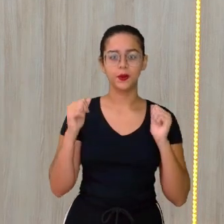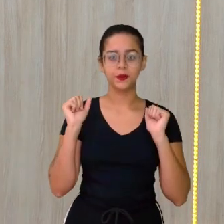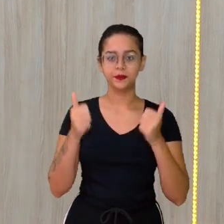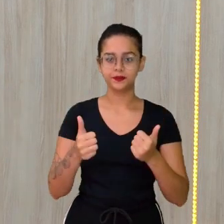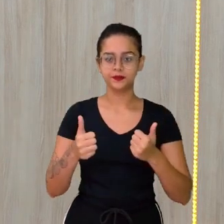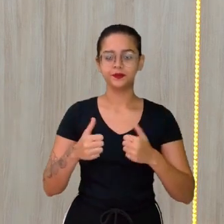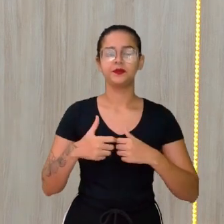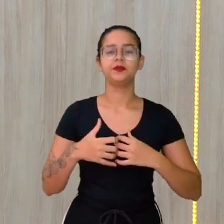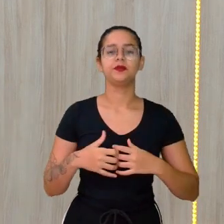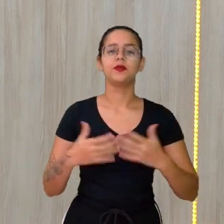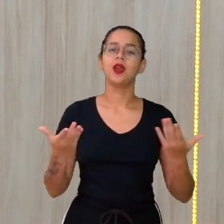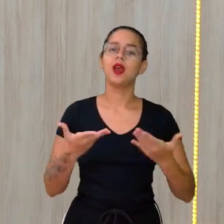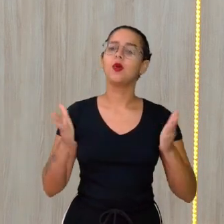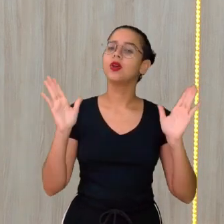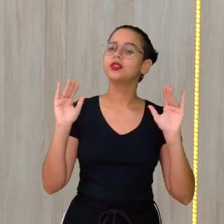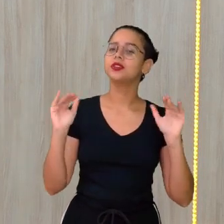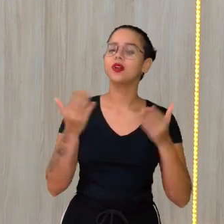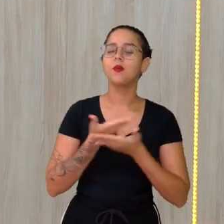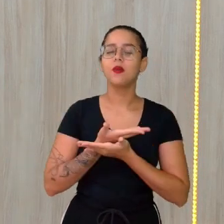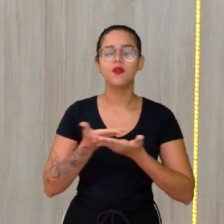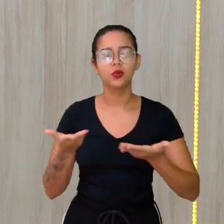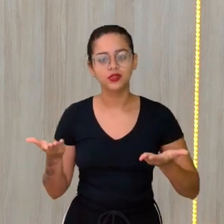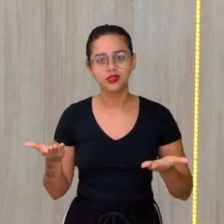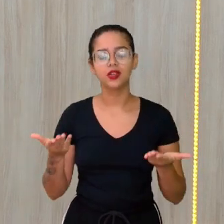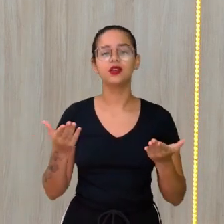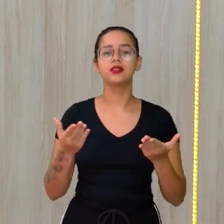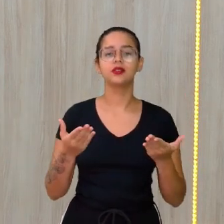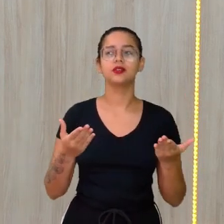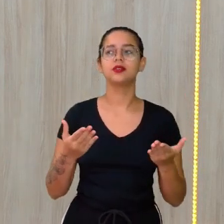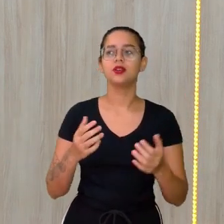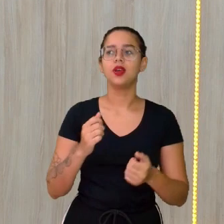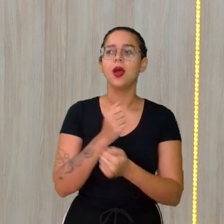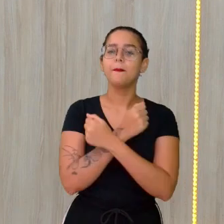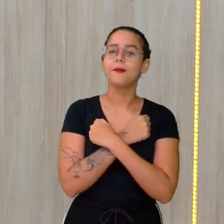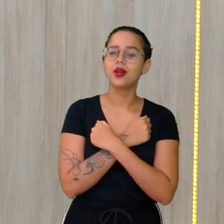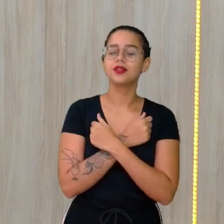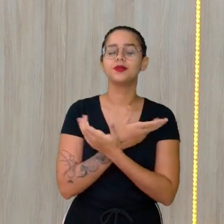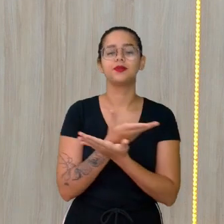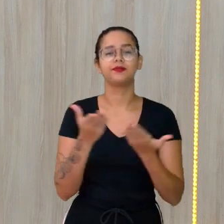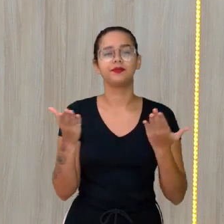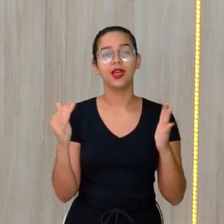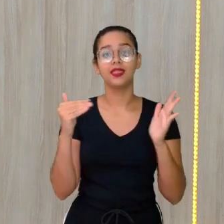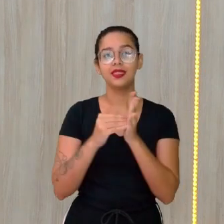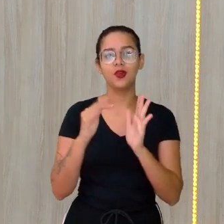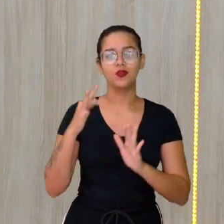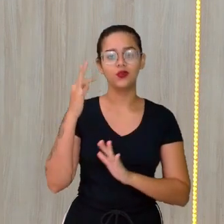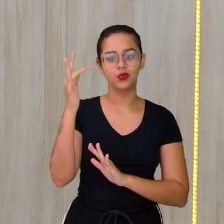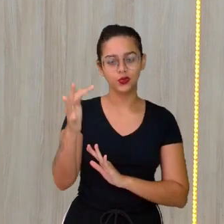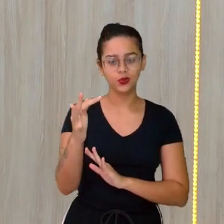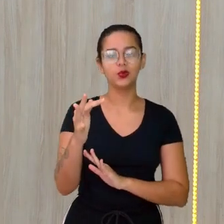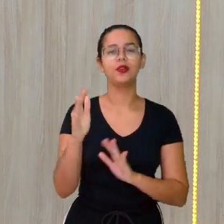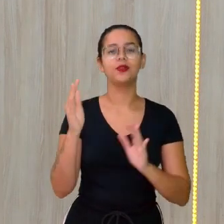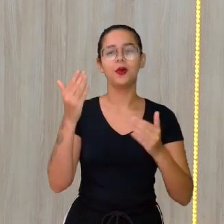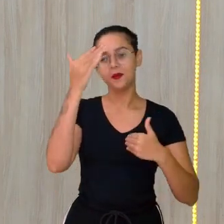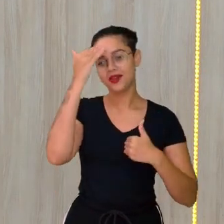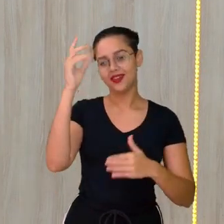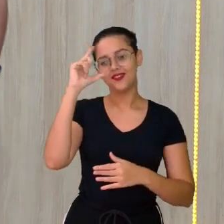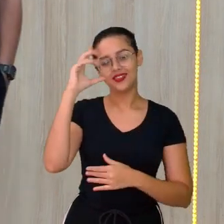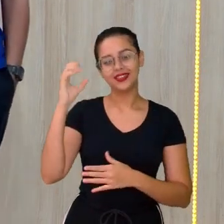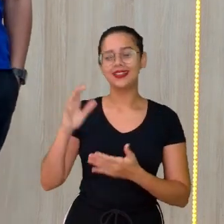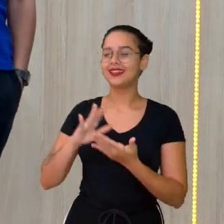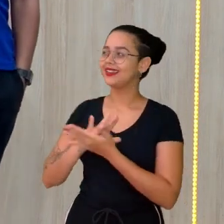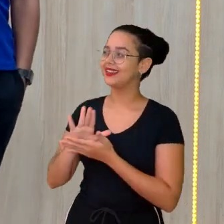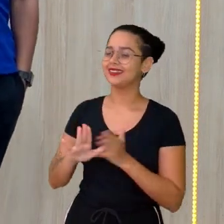Beleza? Eu me despeço de vocês. Um forte abraço. Até o futuro. Valeu, Vitória.